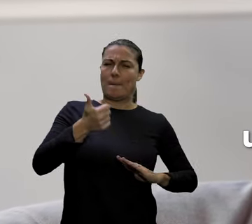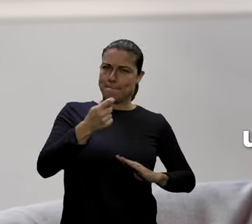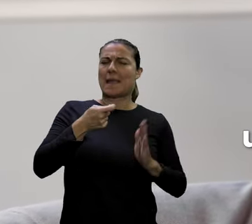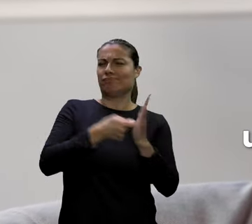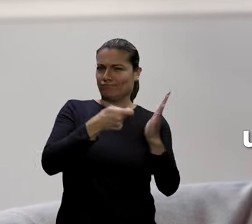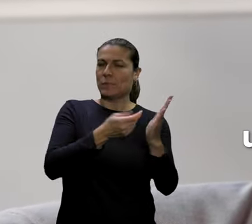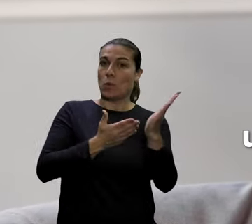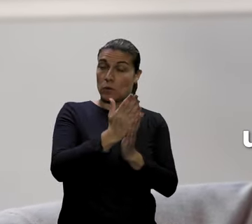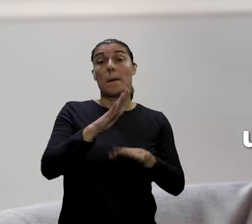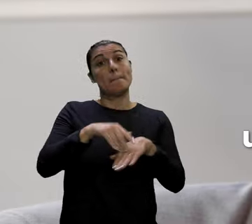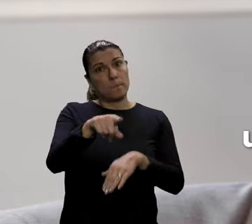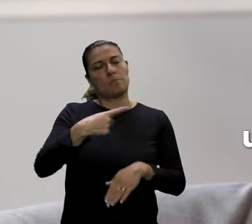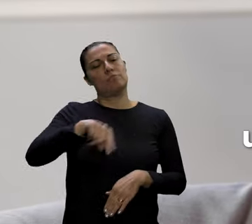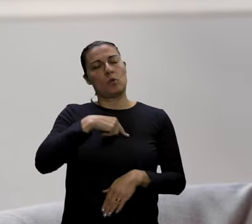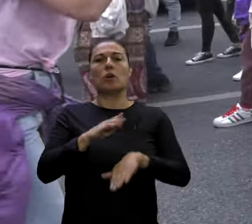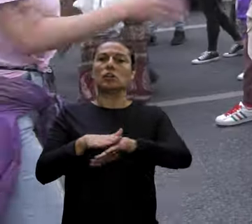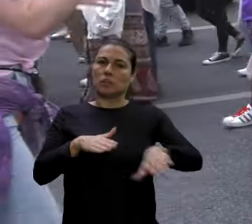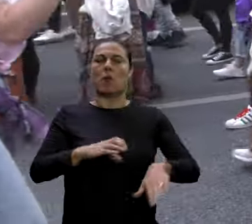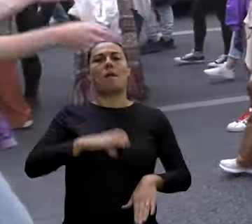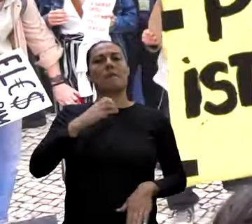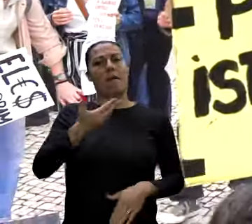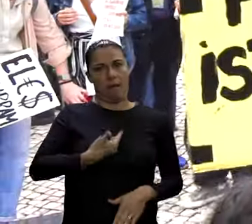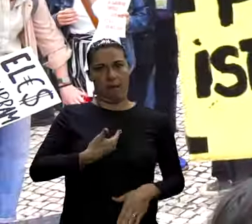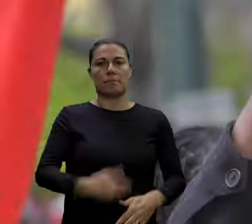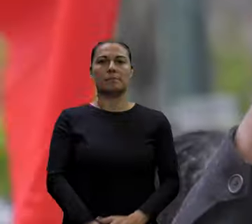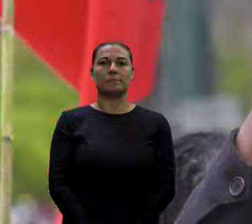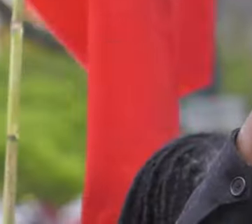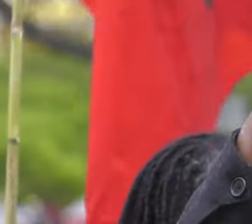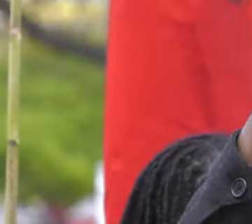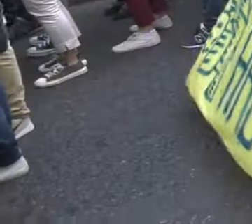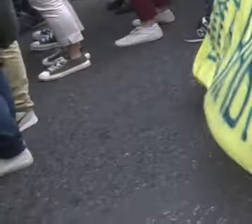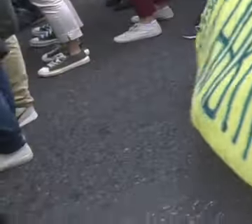isso que somos uma esquerda de confiança. Eu